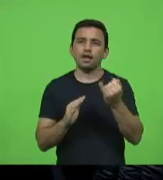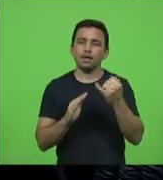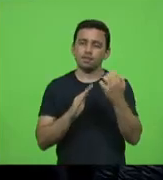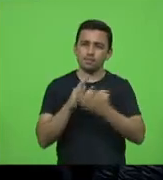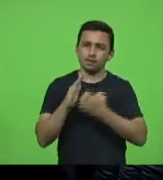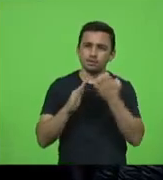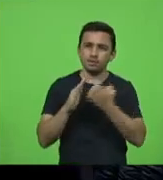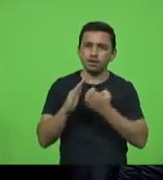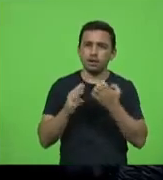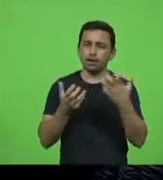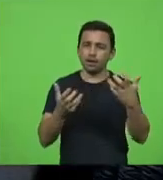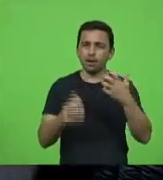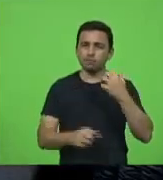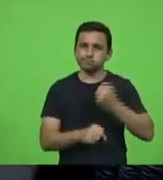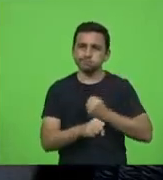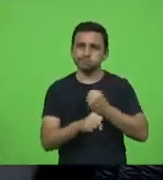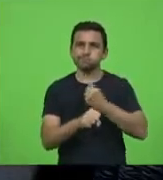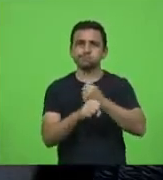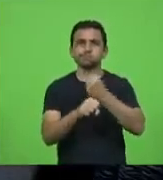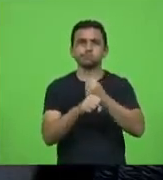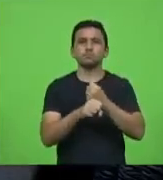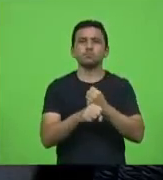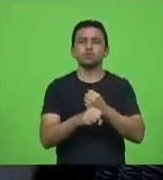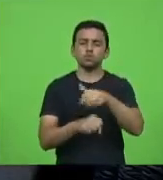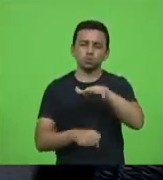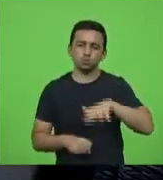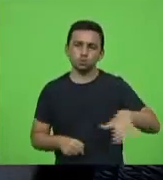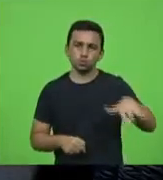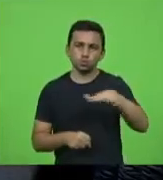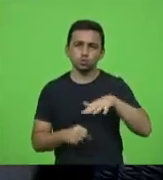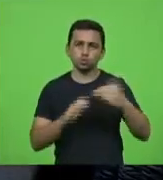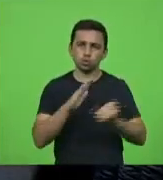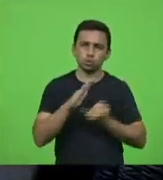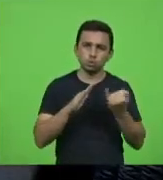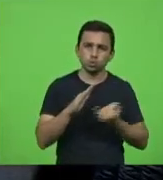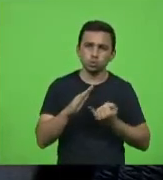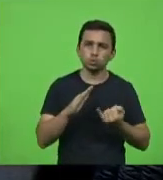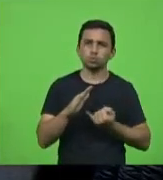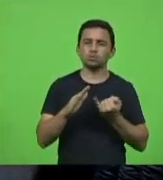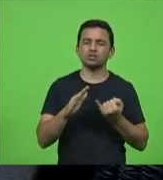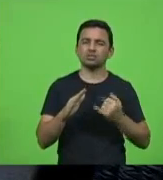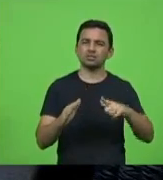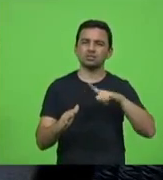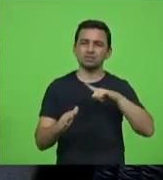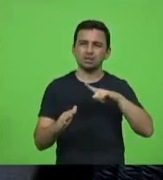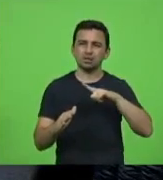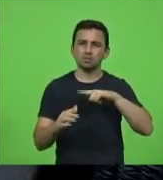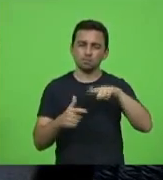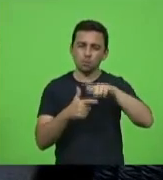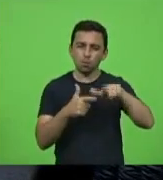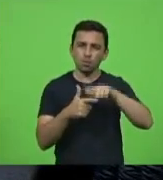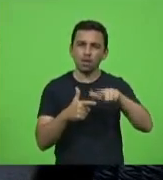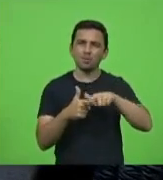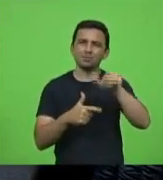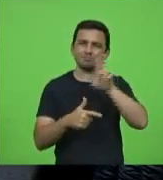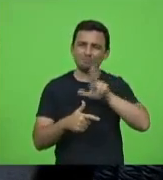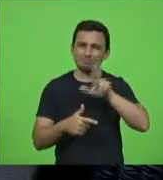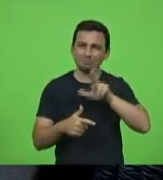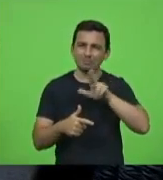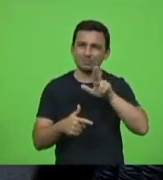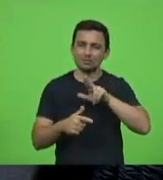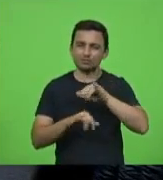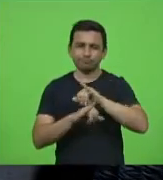de comércio indústria de cidades que tenham decretado situação de emergência ou